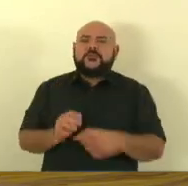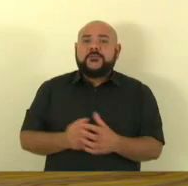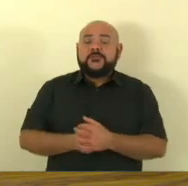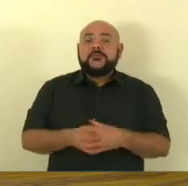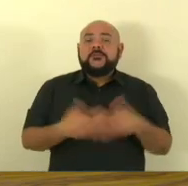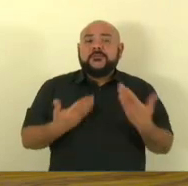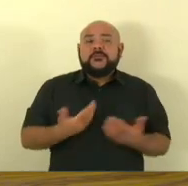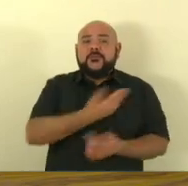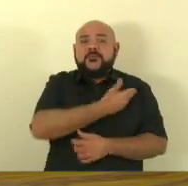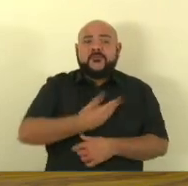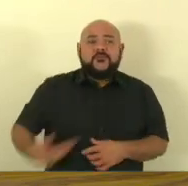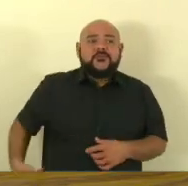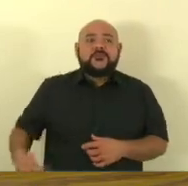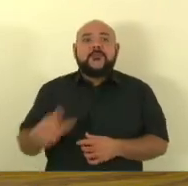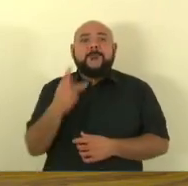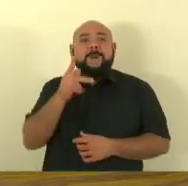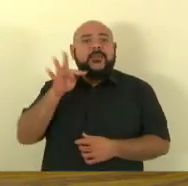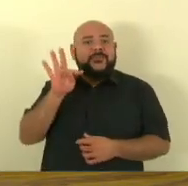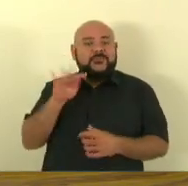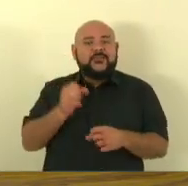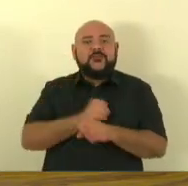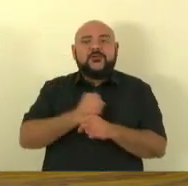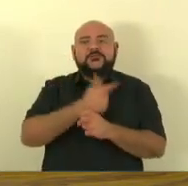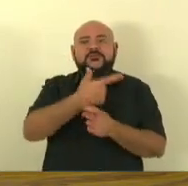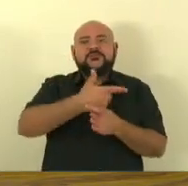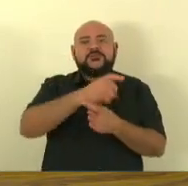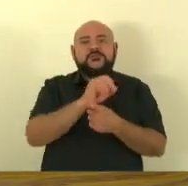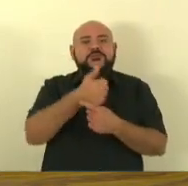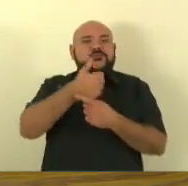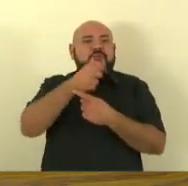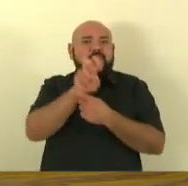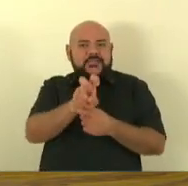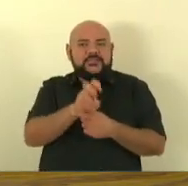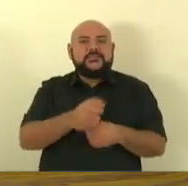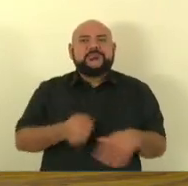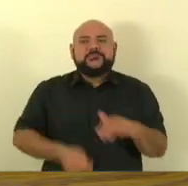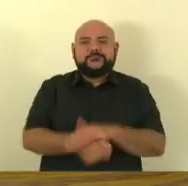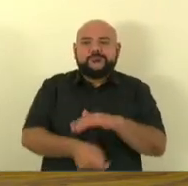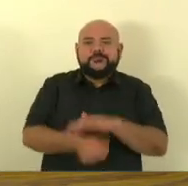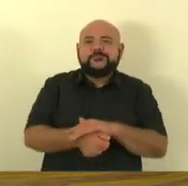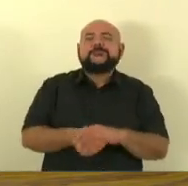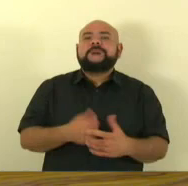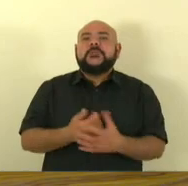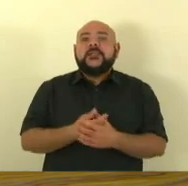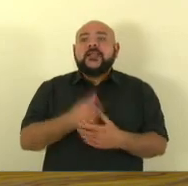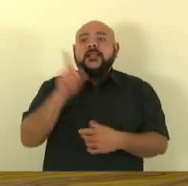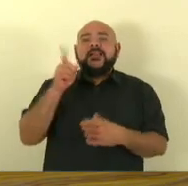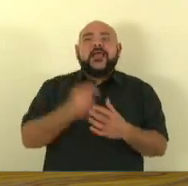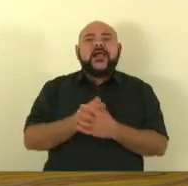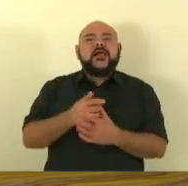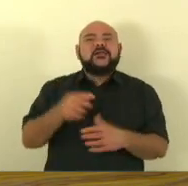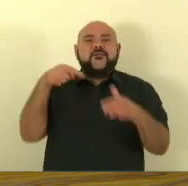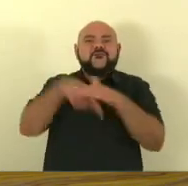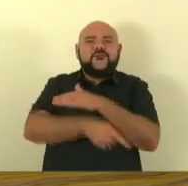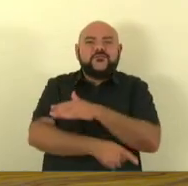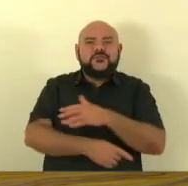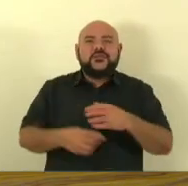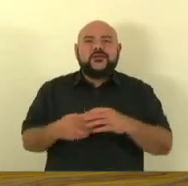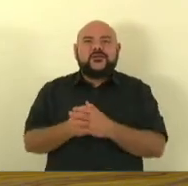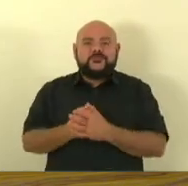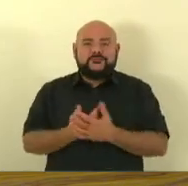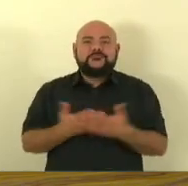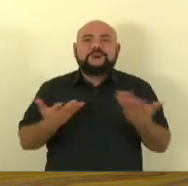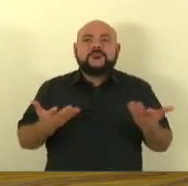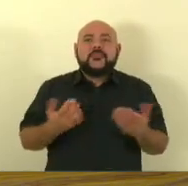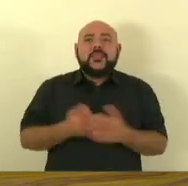e anteriormente recebia propina ali para fazer vista grossa na barragem de Fundão aí destruíram a vida de